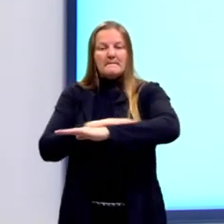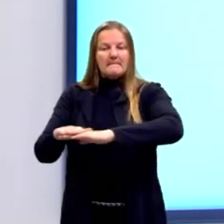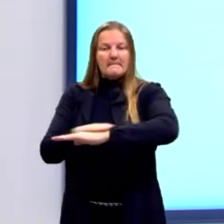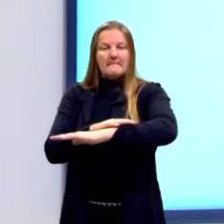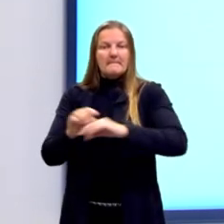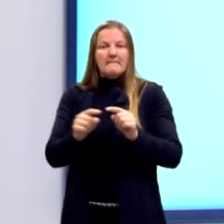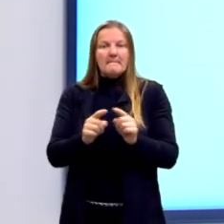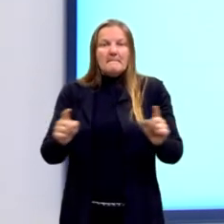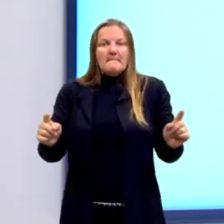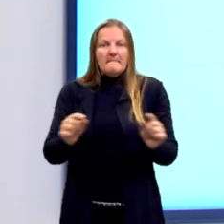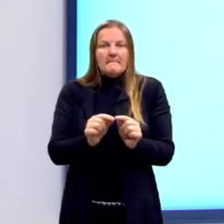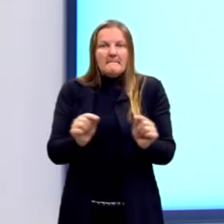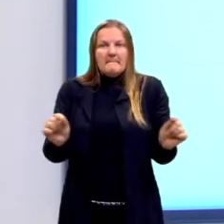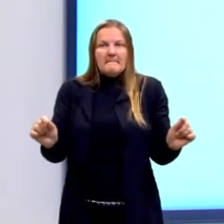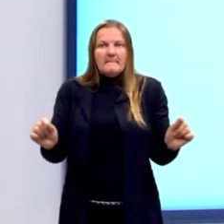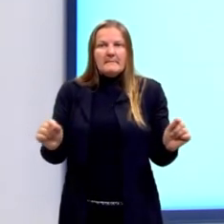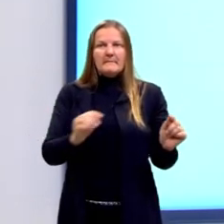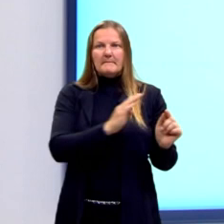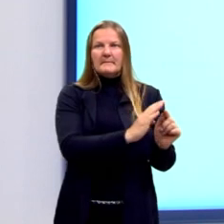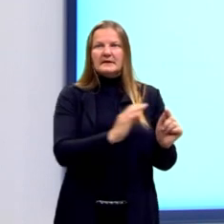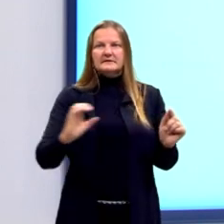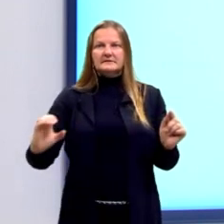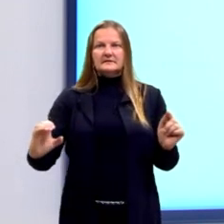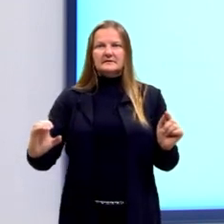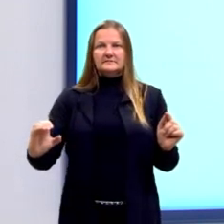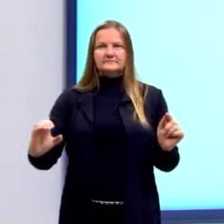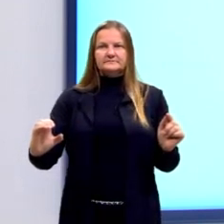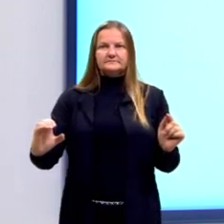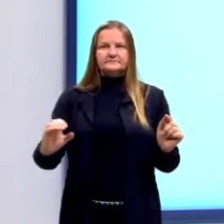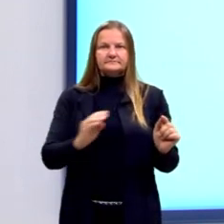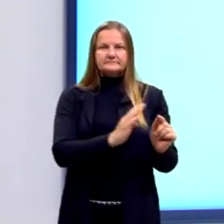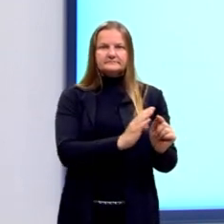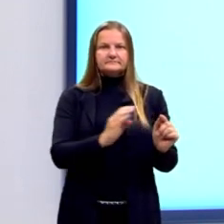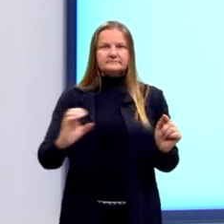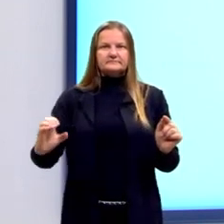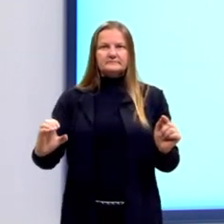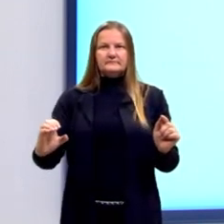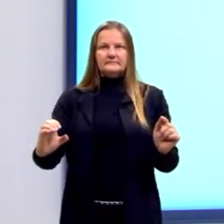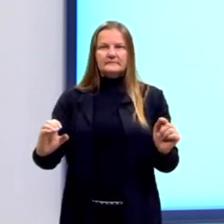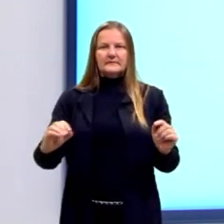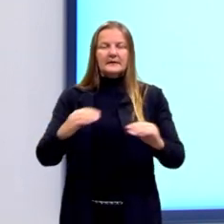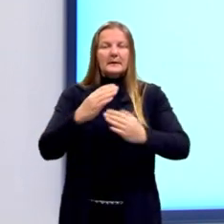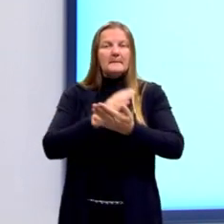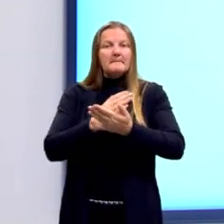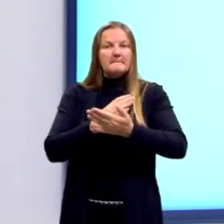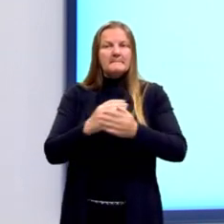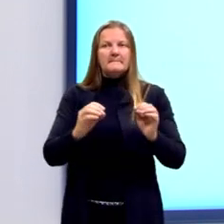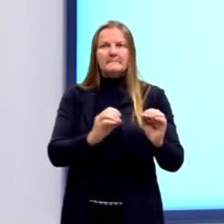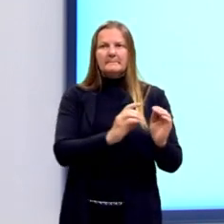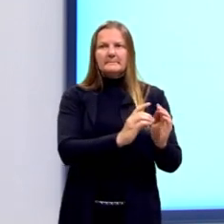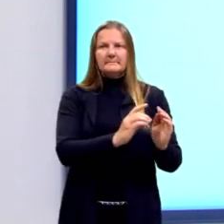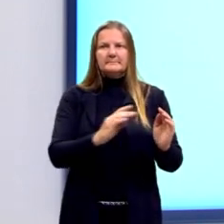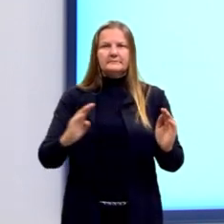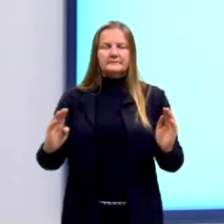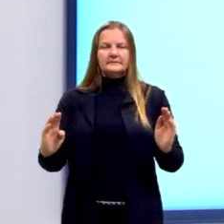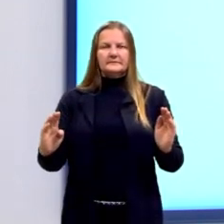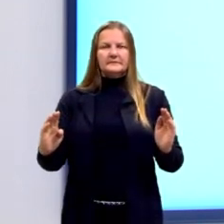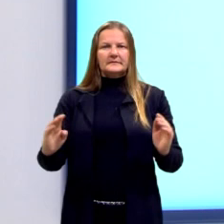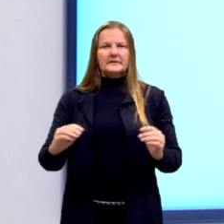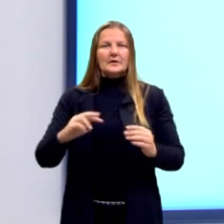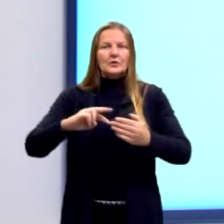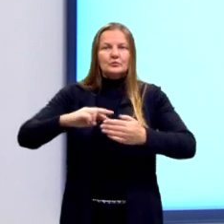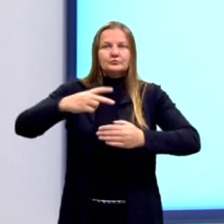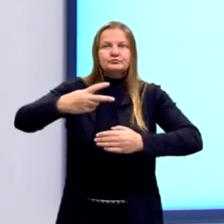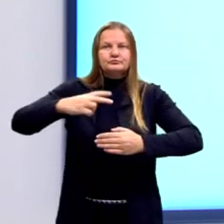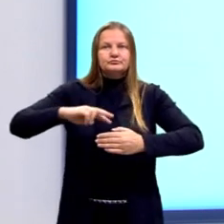que seria, aqui, então, BC. Então, o segmento formado é metade da base, ou ainda, a base é o